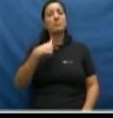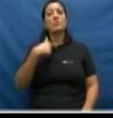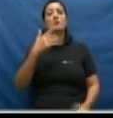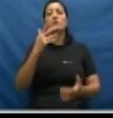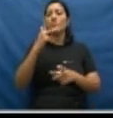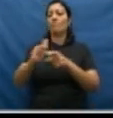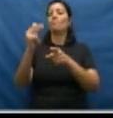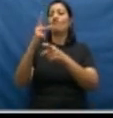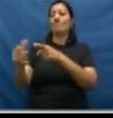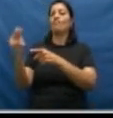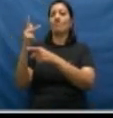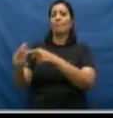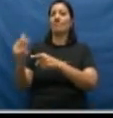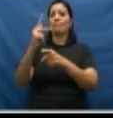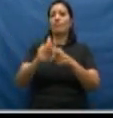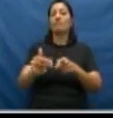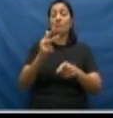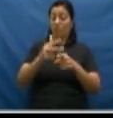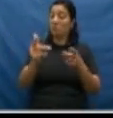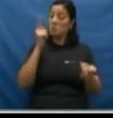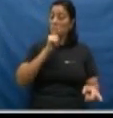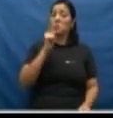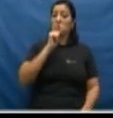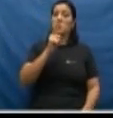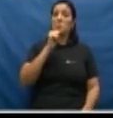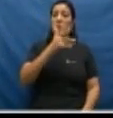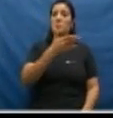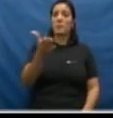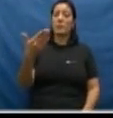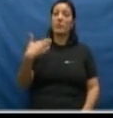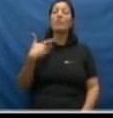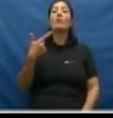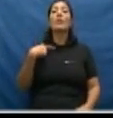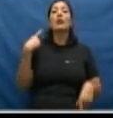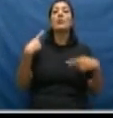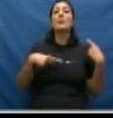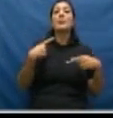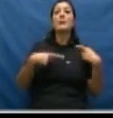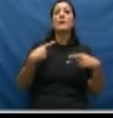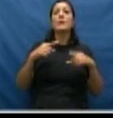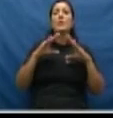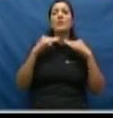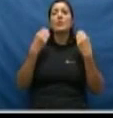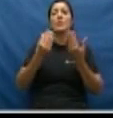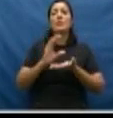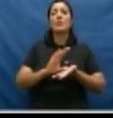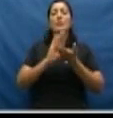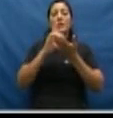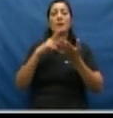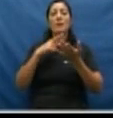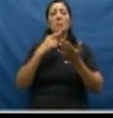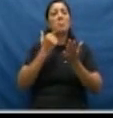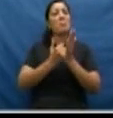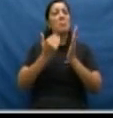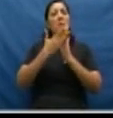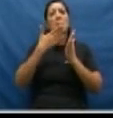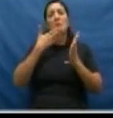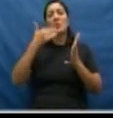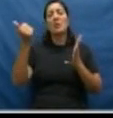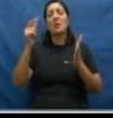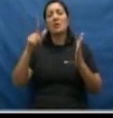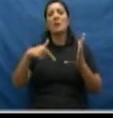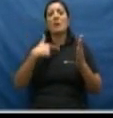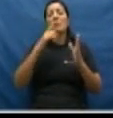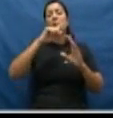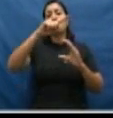vencidas todas essas barreiras e esses entraves na discussão da Câmara Federal e hoje nós temos uma das melhores legislações